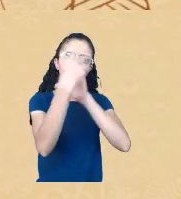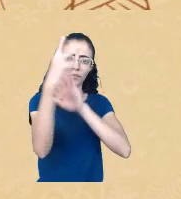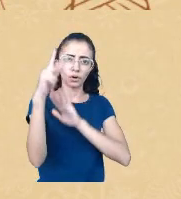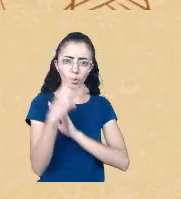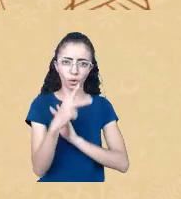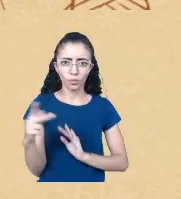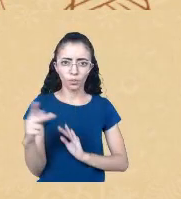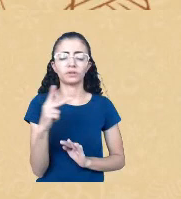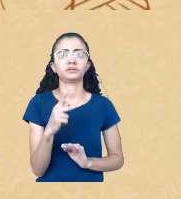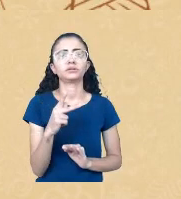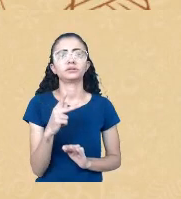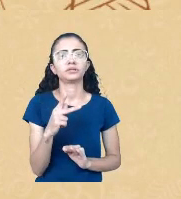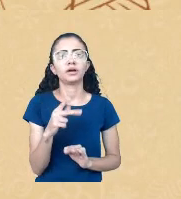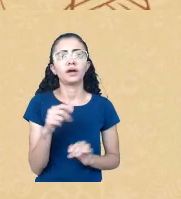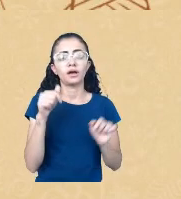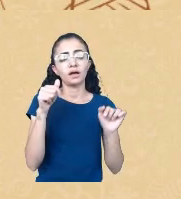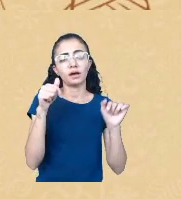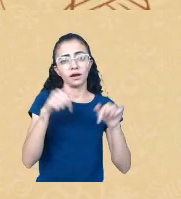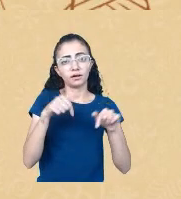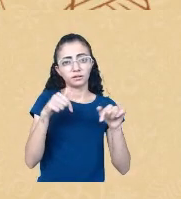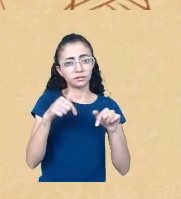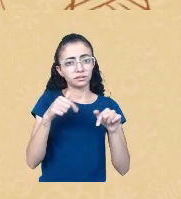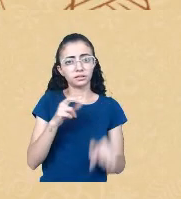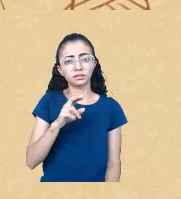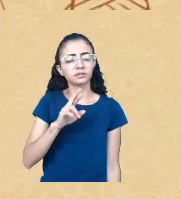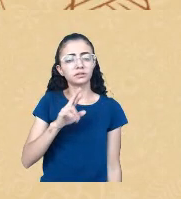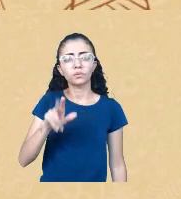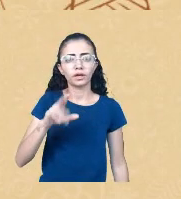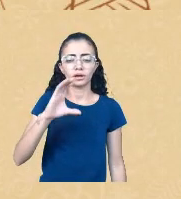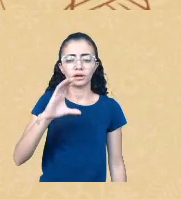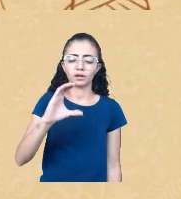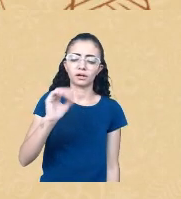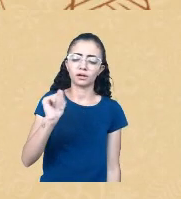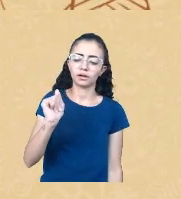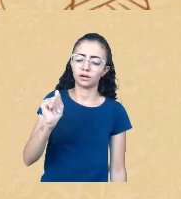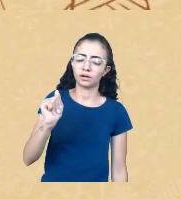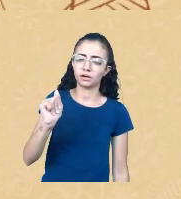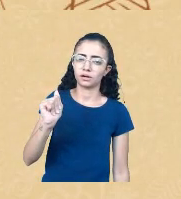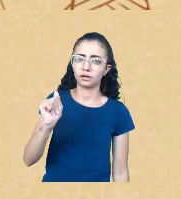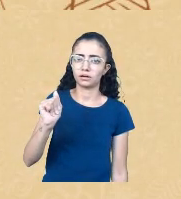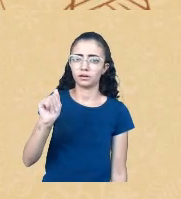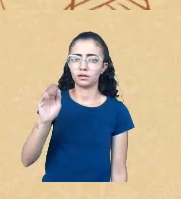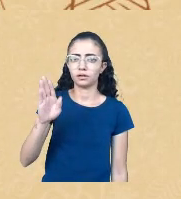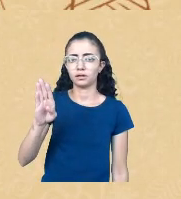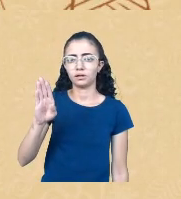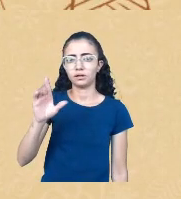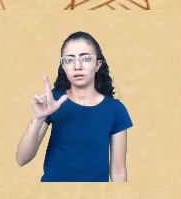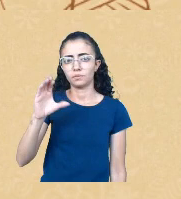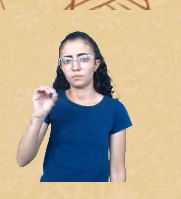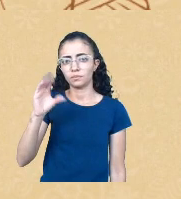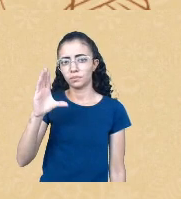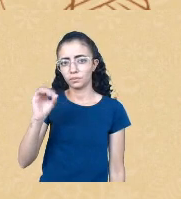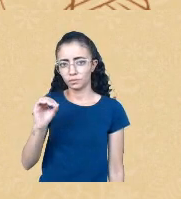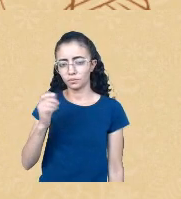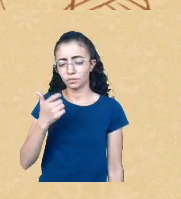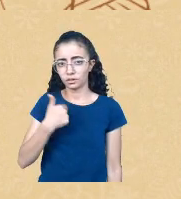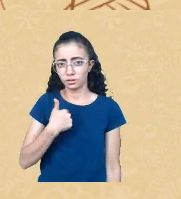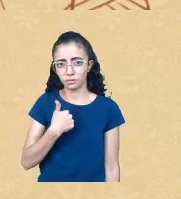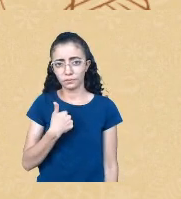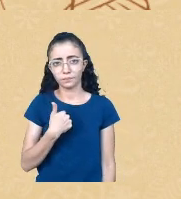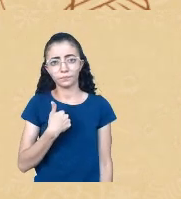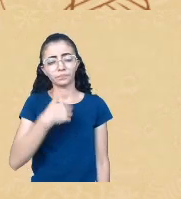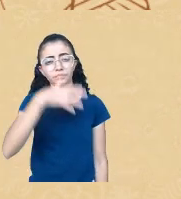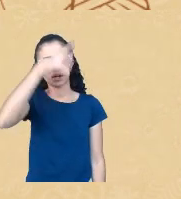bugre em outros contextos eu venho do Mato Grosso do Sul e lá se utiliza muita palavra